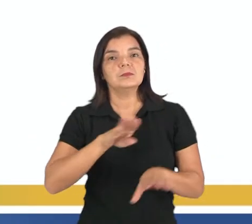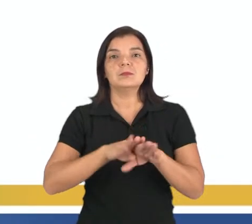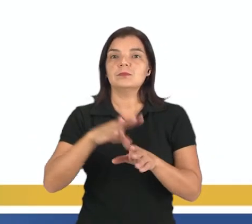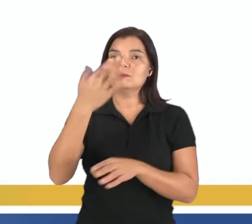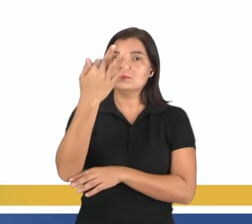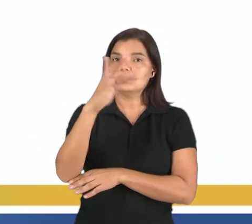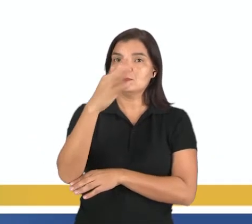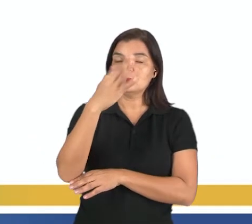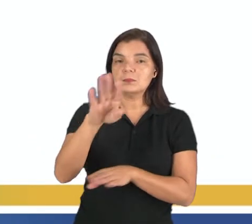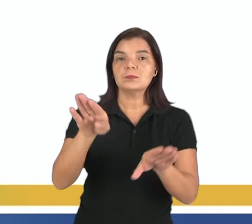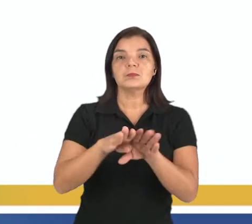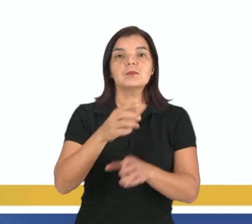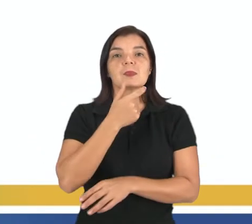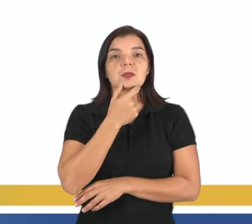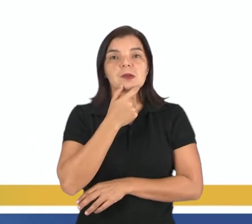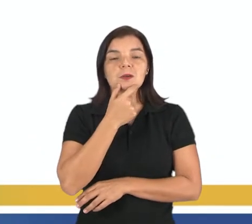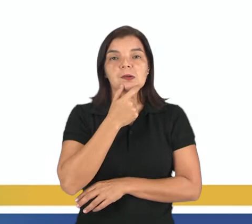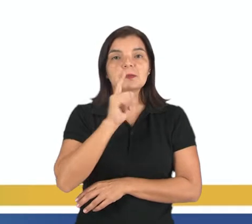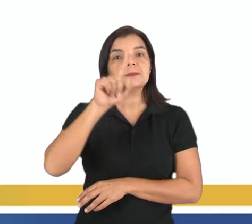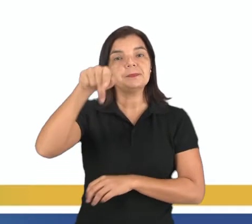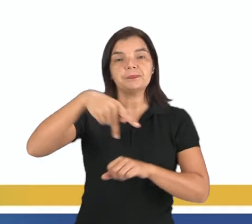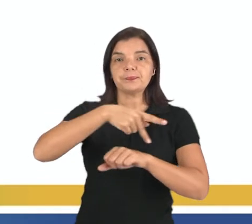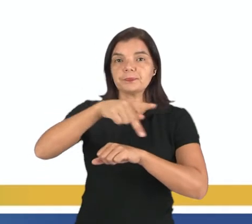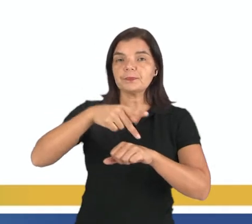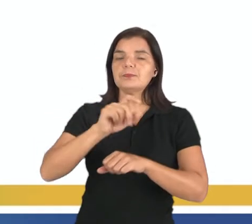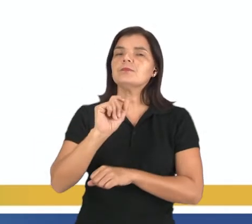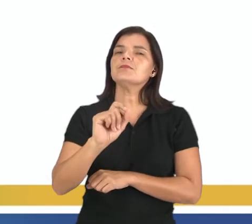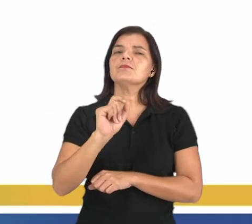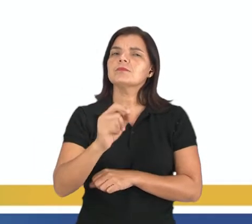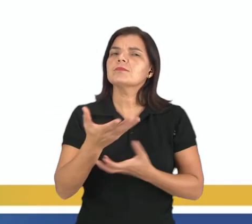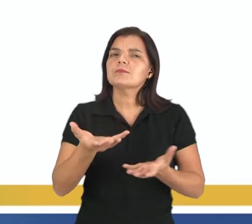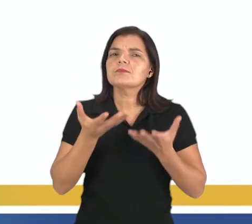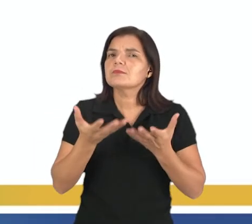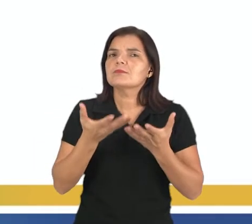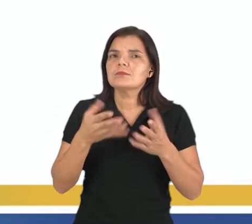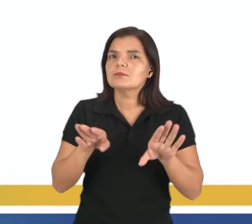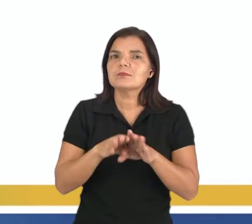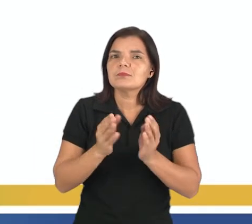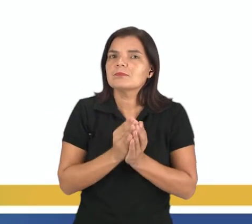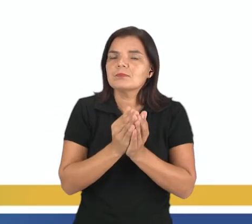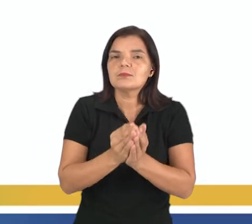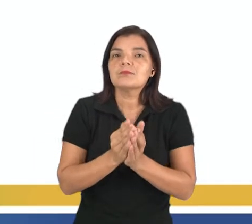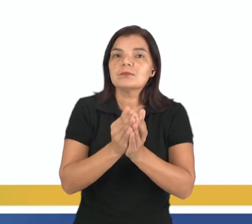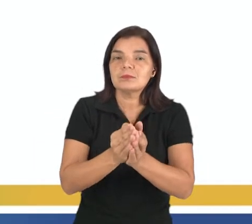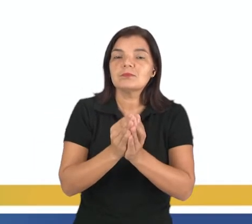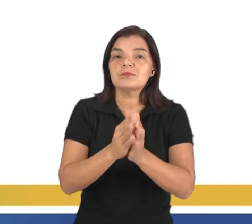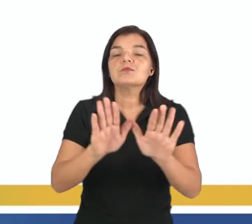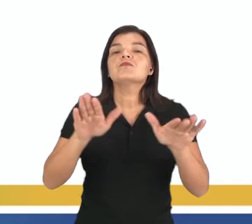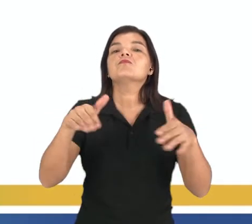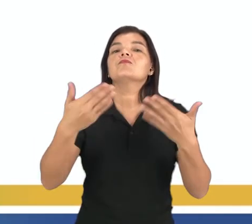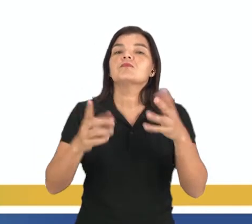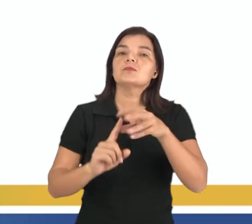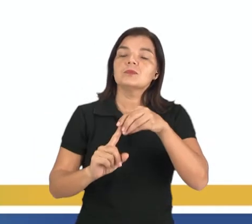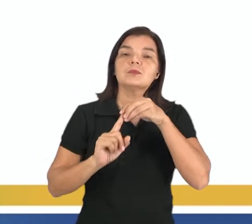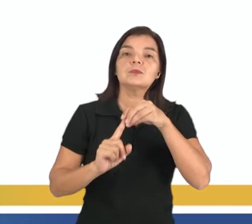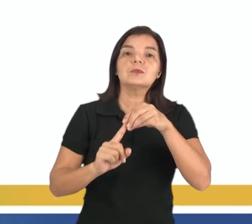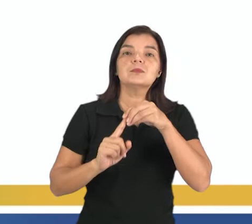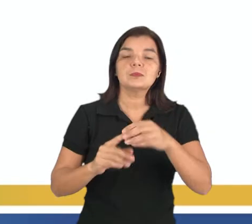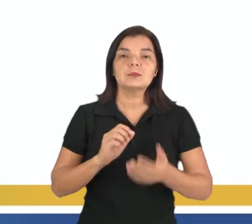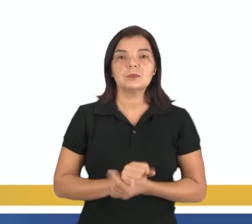França, a Inglaterra e os demais países. E o que que eles buscavam nas grandes navegações, né? O que que eles